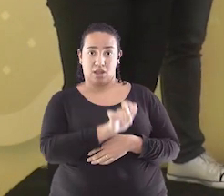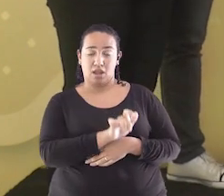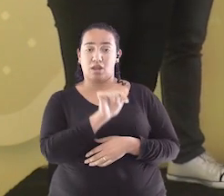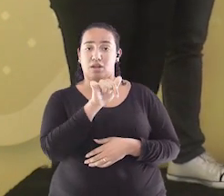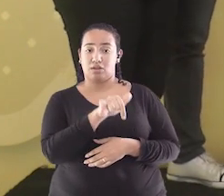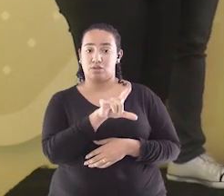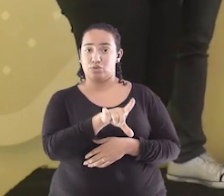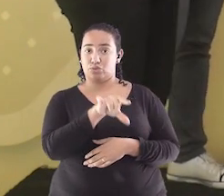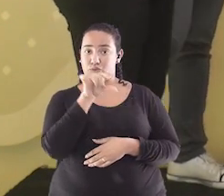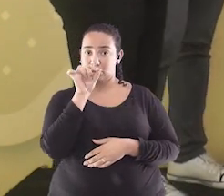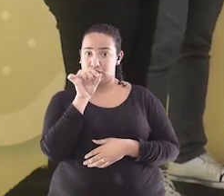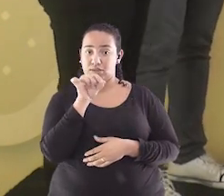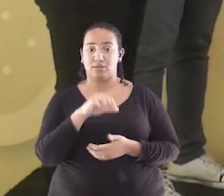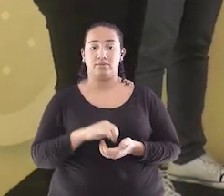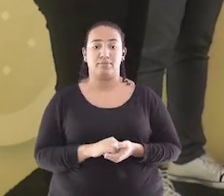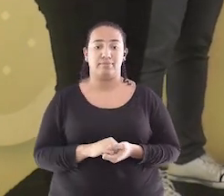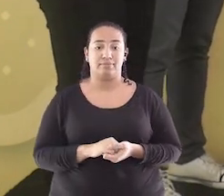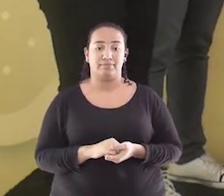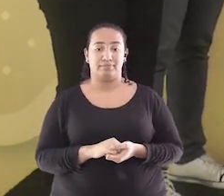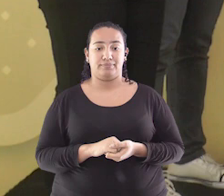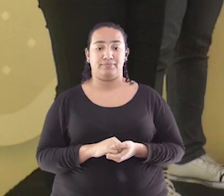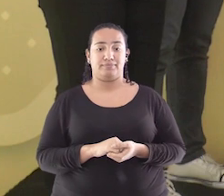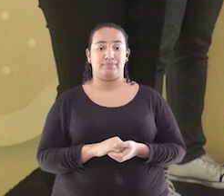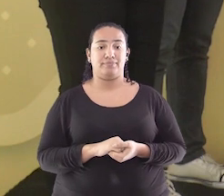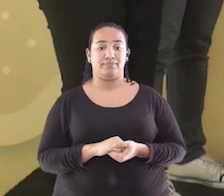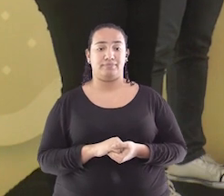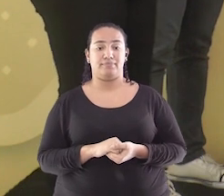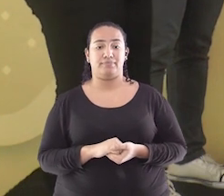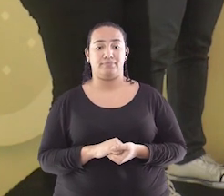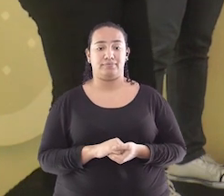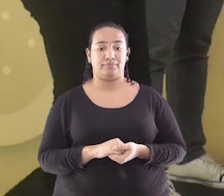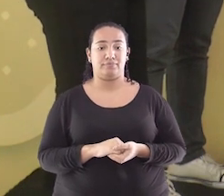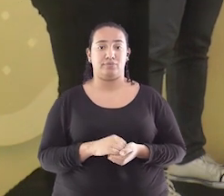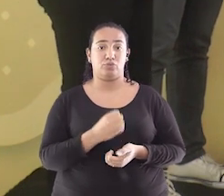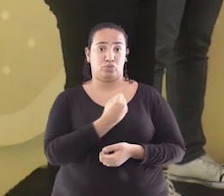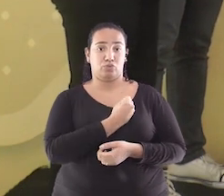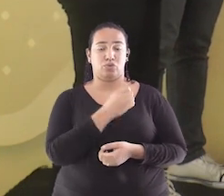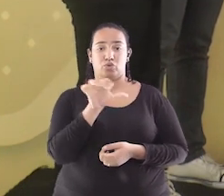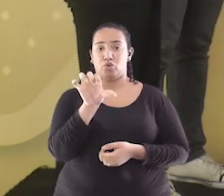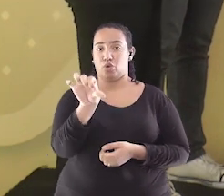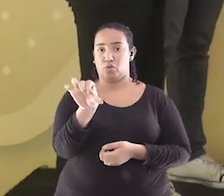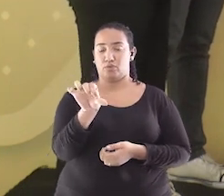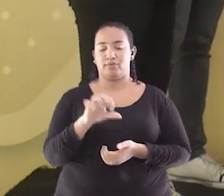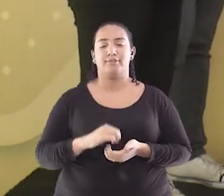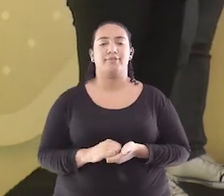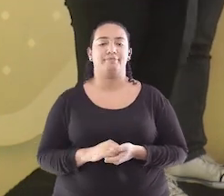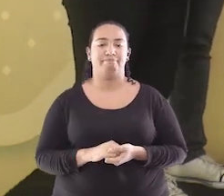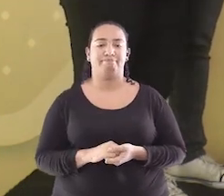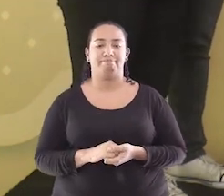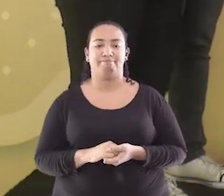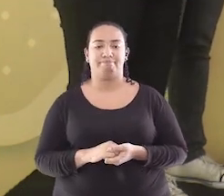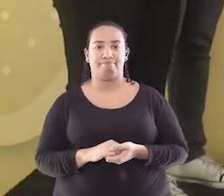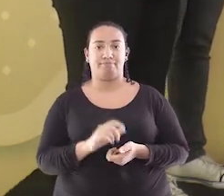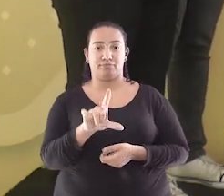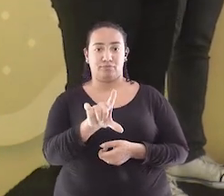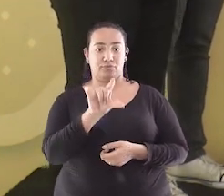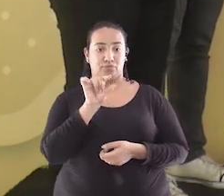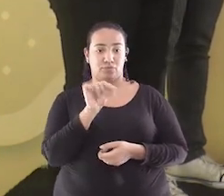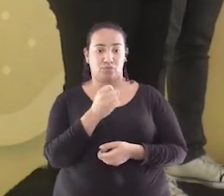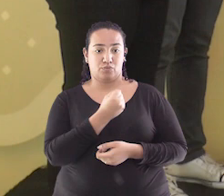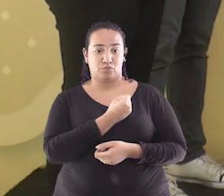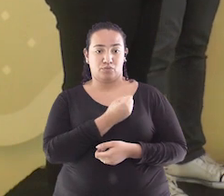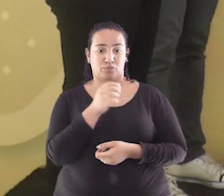escolhe a sua vez Muito bem, ela escolheu o envelope número